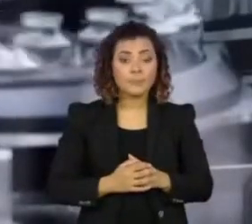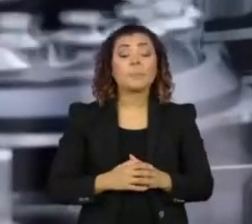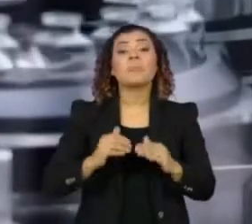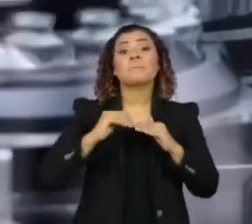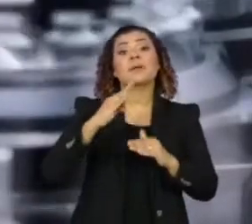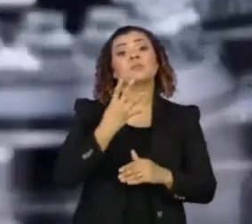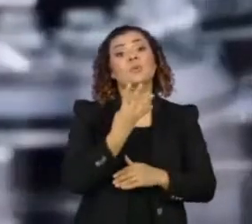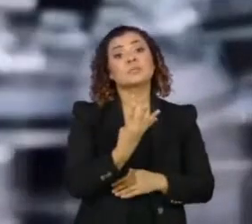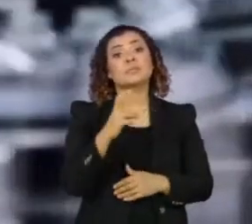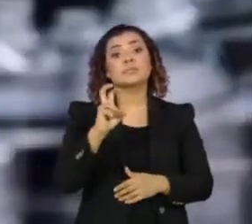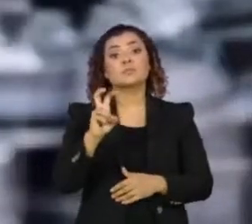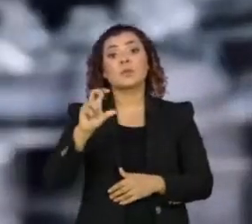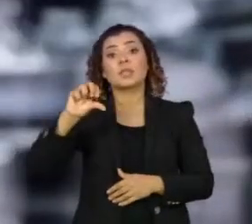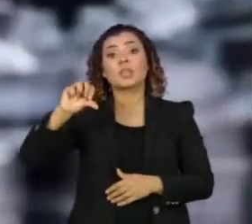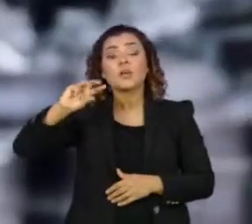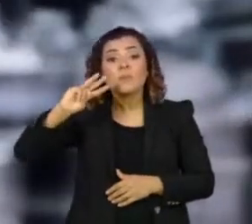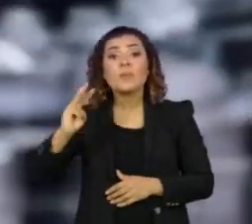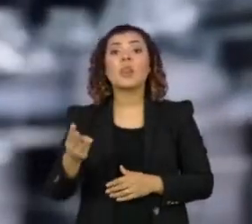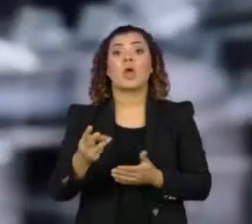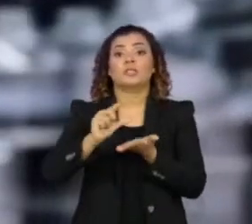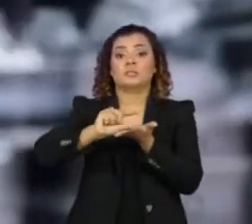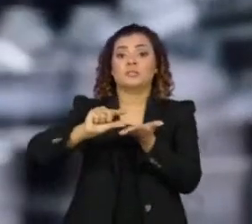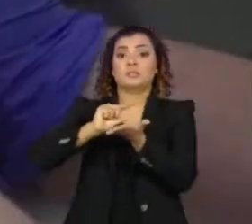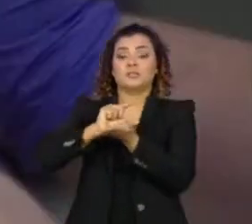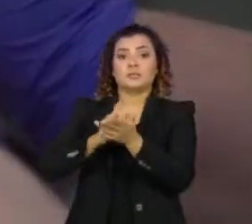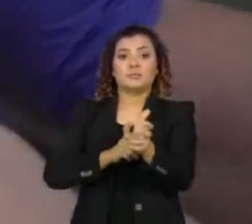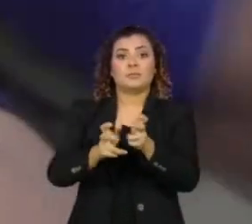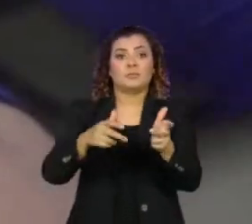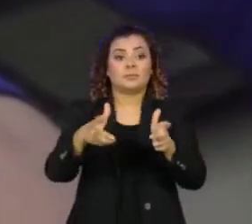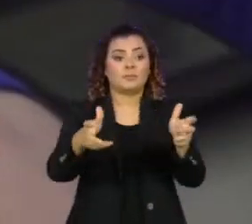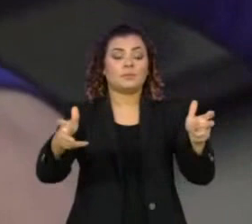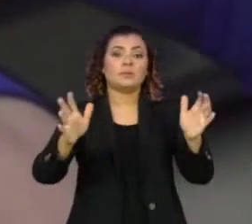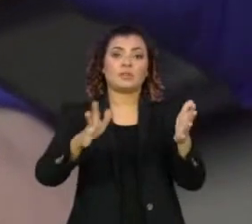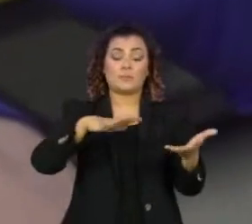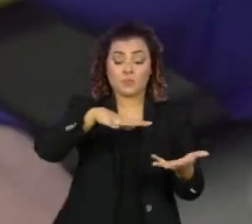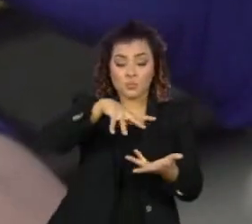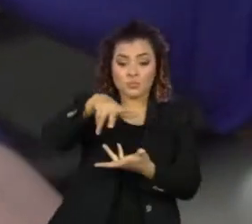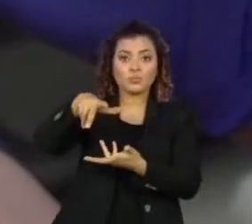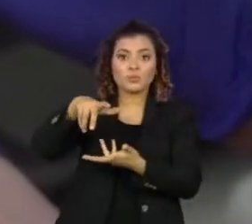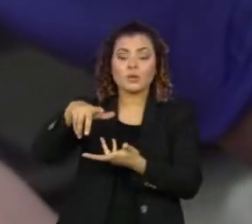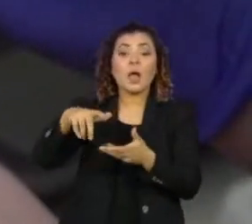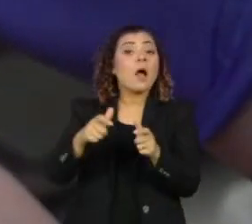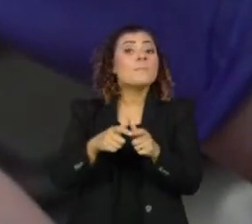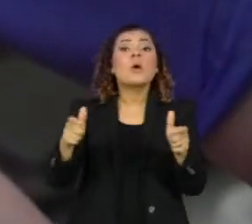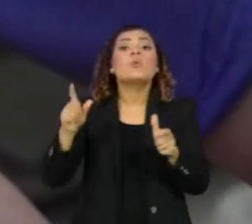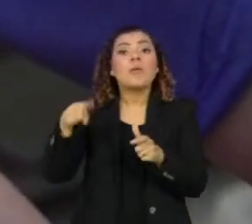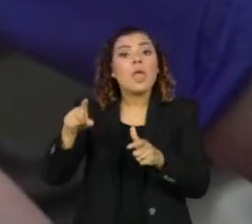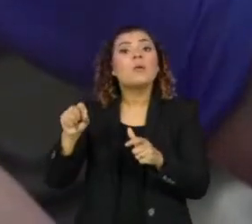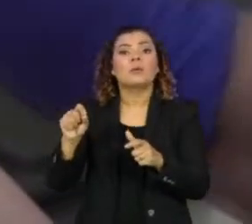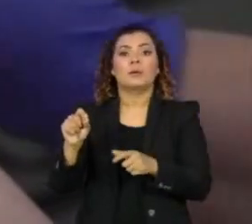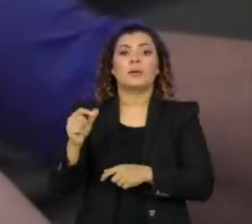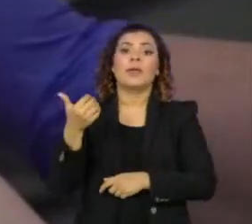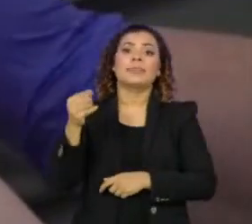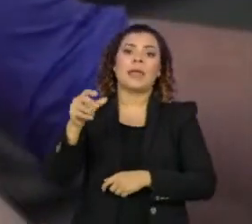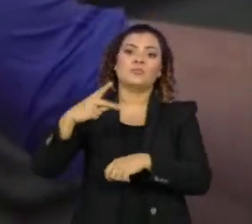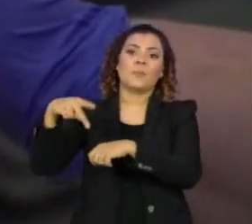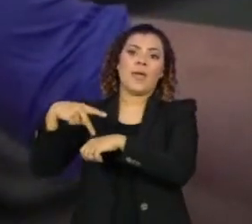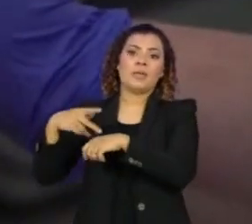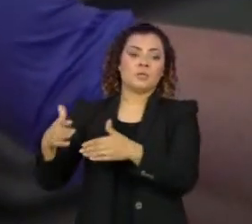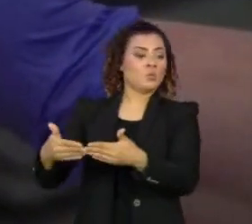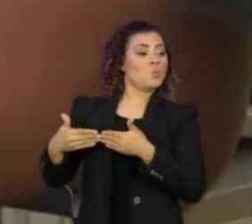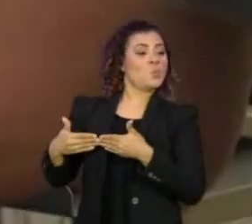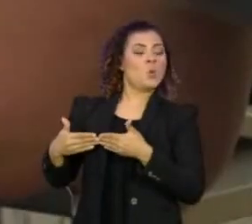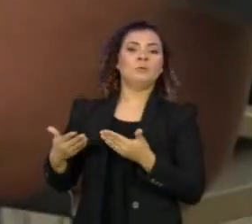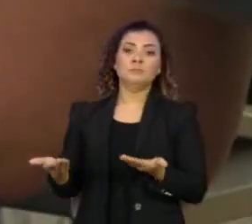459 milhões de imunizantes administrados globalmente, a maioria está em apenas 10 países.